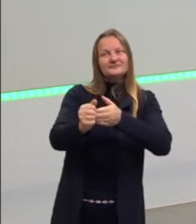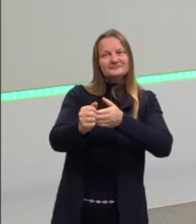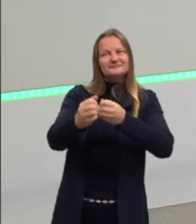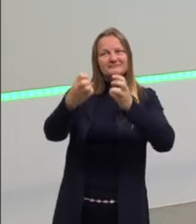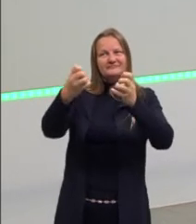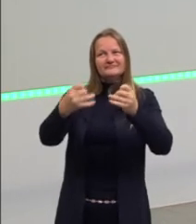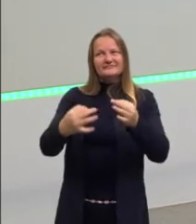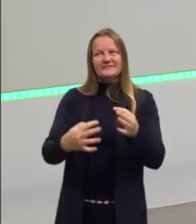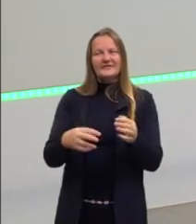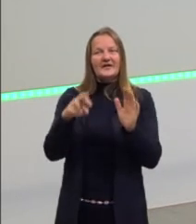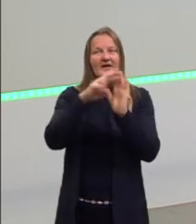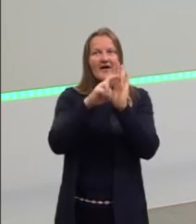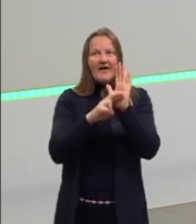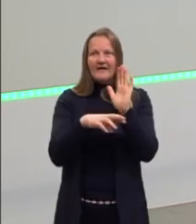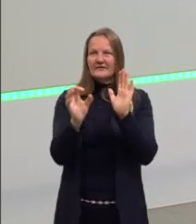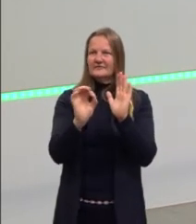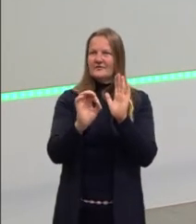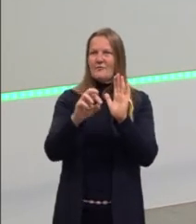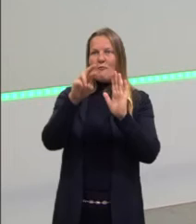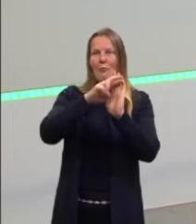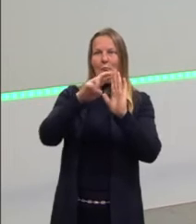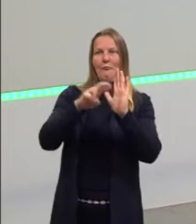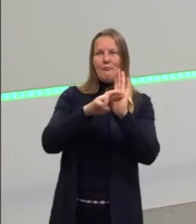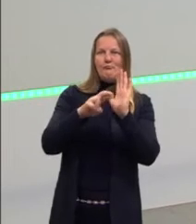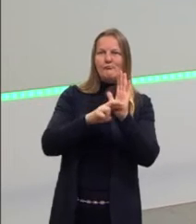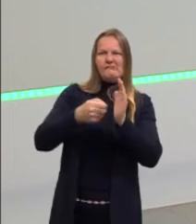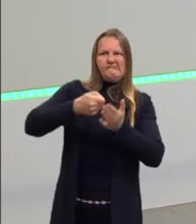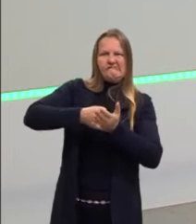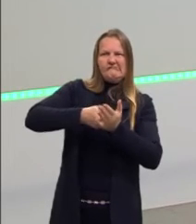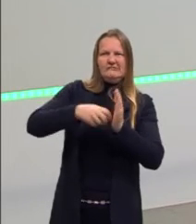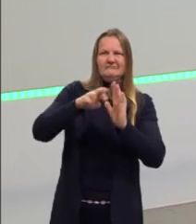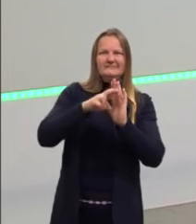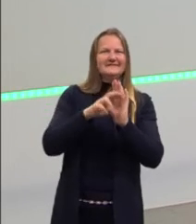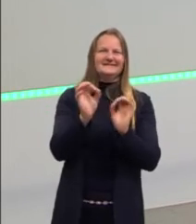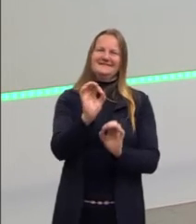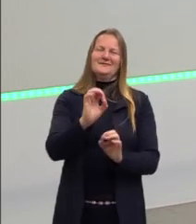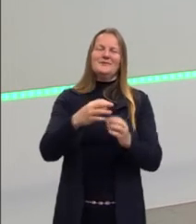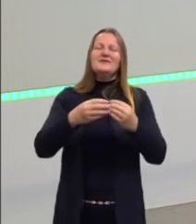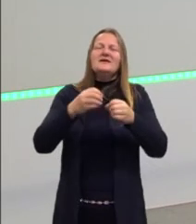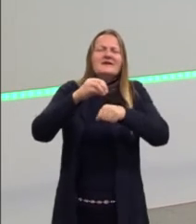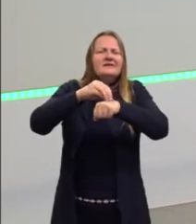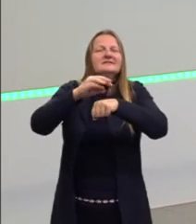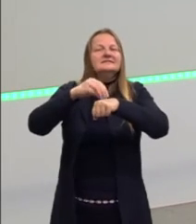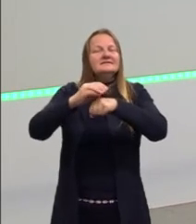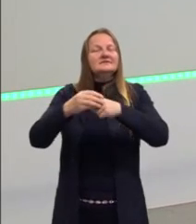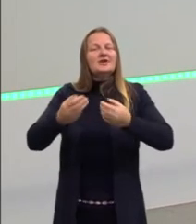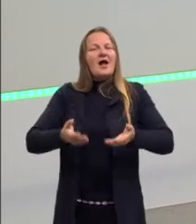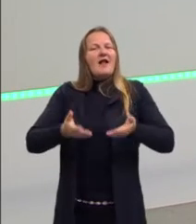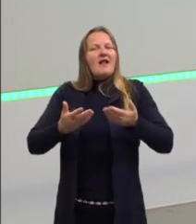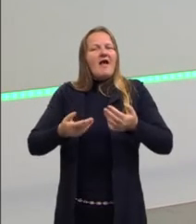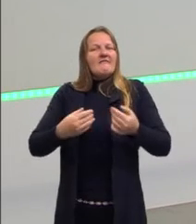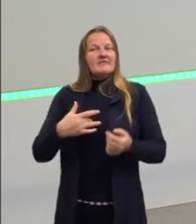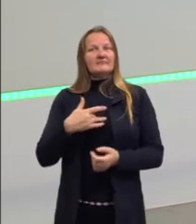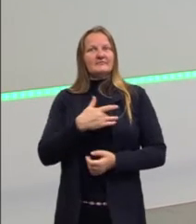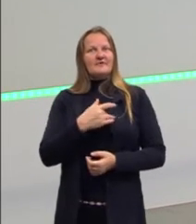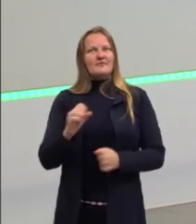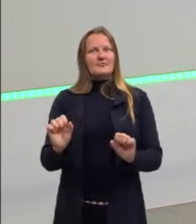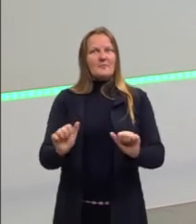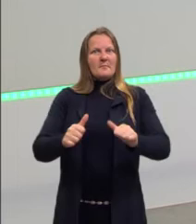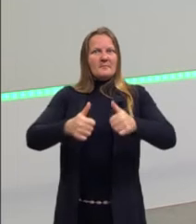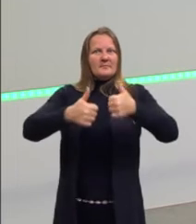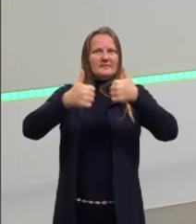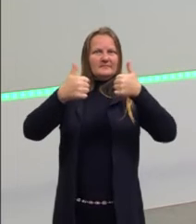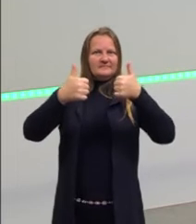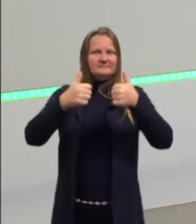tá? Não é regra, não é uma regra, assim, fixa, engessada. Mas são dicas que podem te ajudar a melhorar, então,